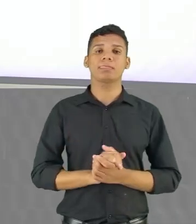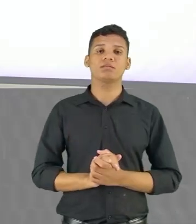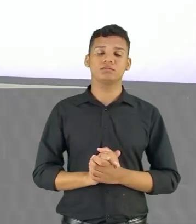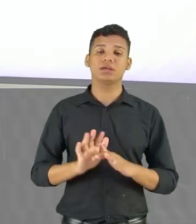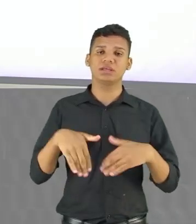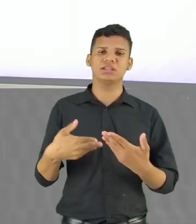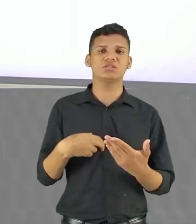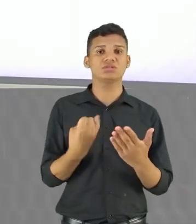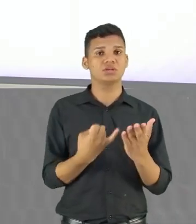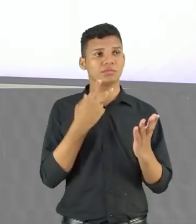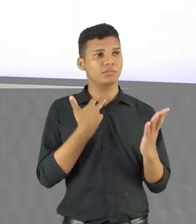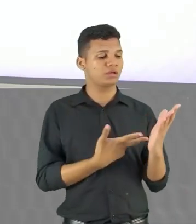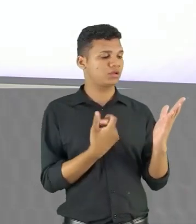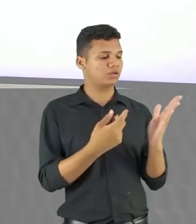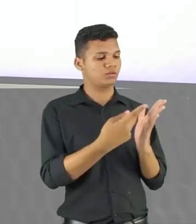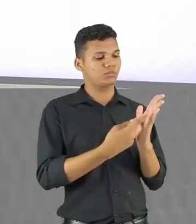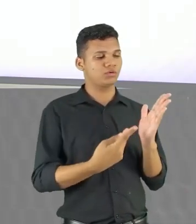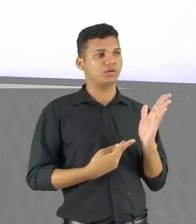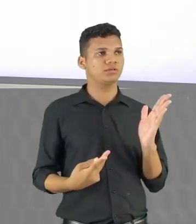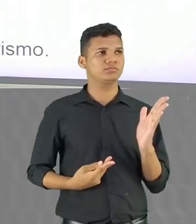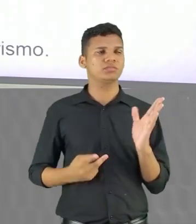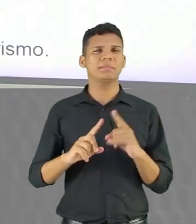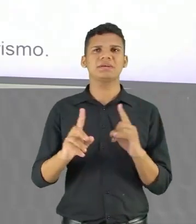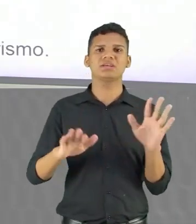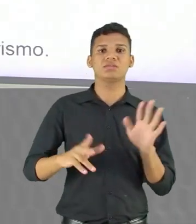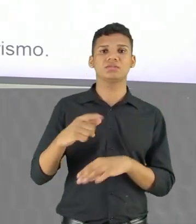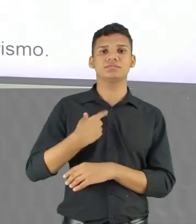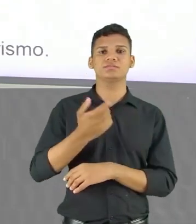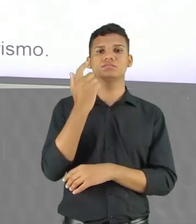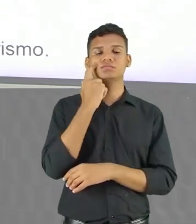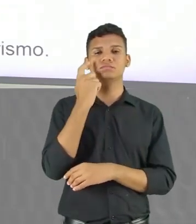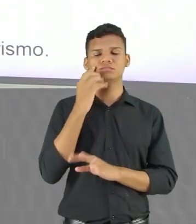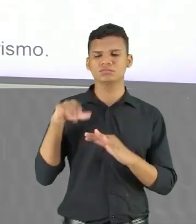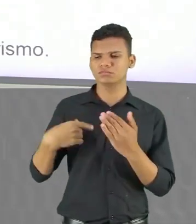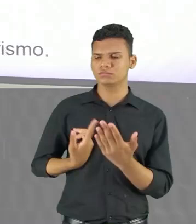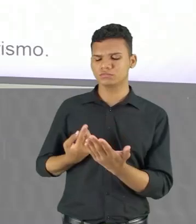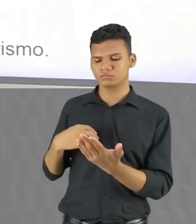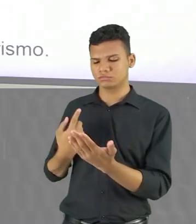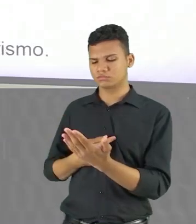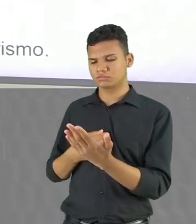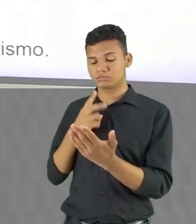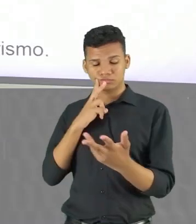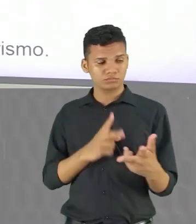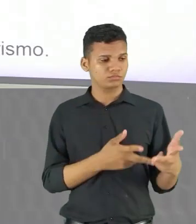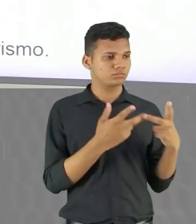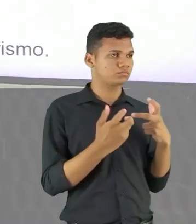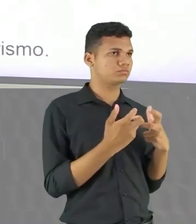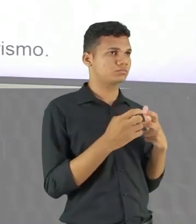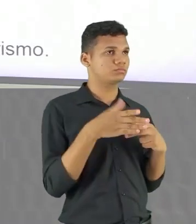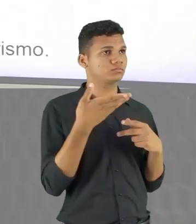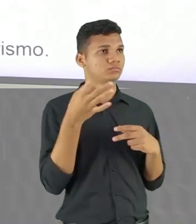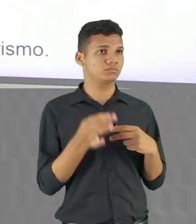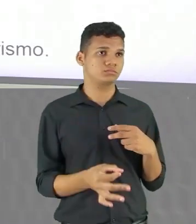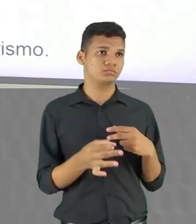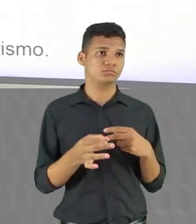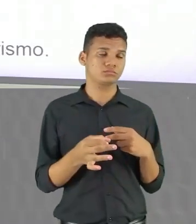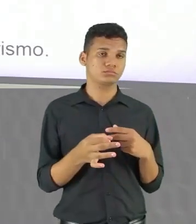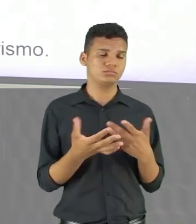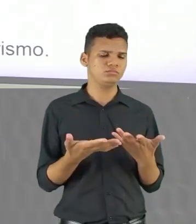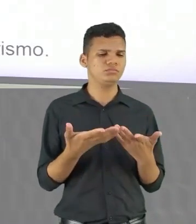pegar o poema na íntegra, porque às vezes a gente pode pensar, quando a gente vai para as alternativas, ele propõe o retorno ao lirismo do movimento